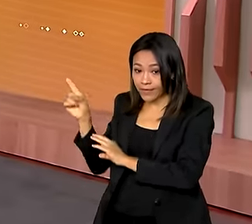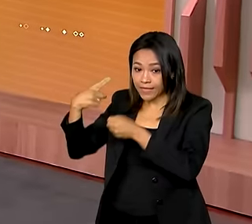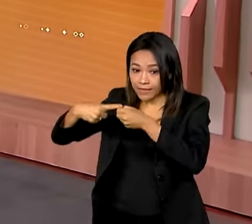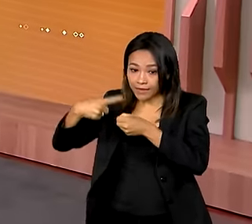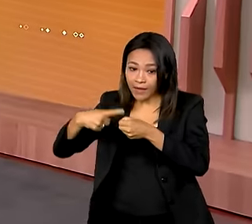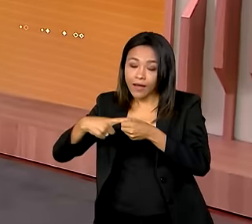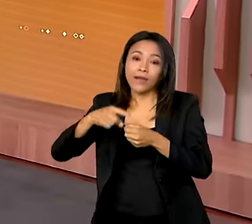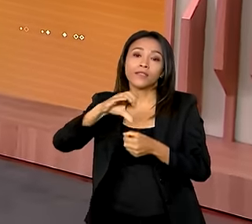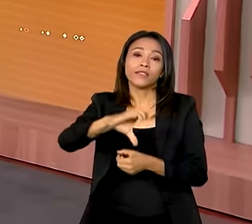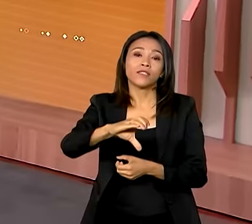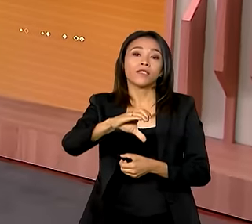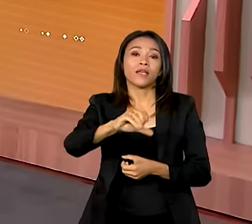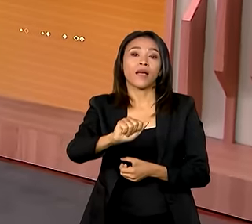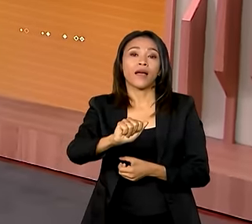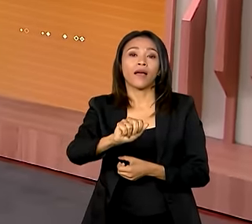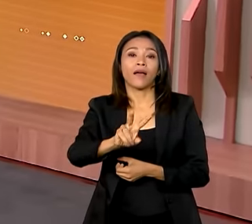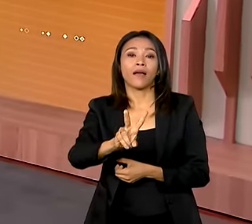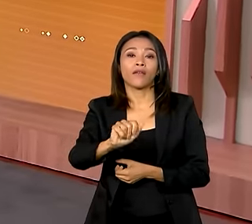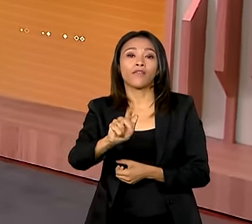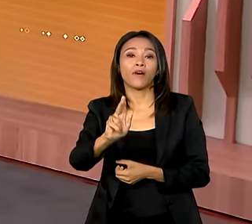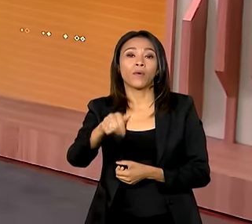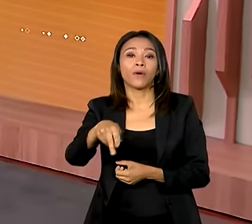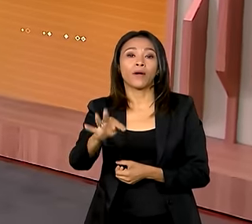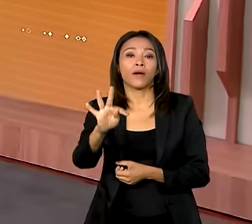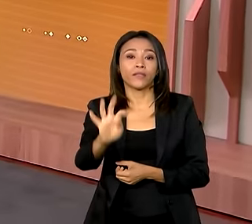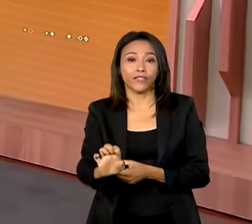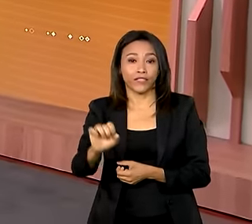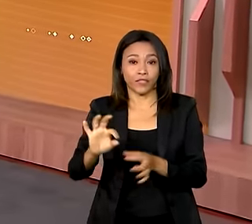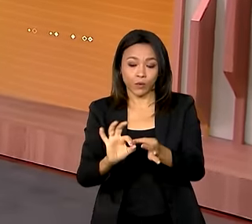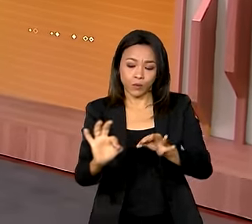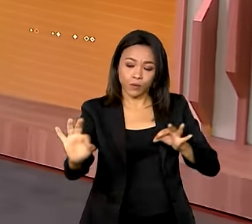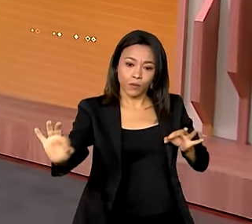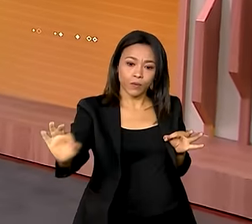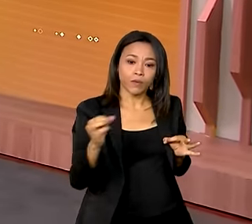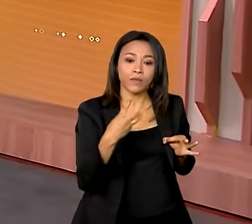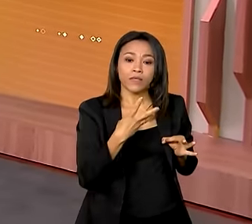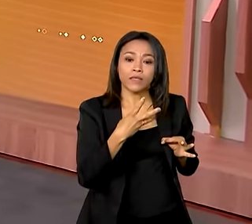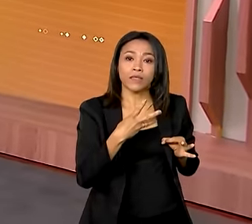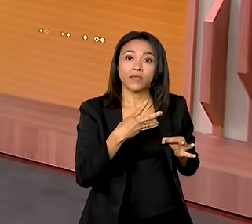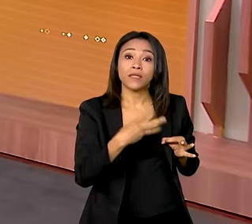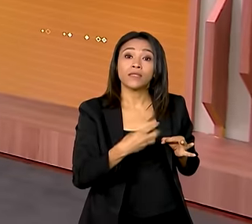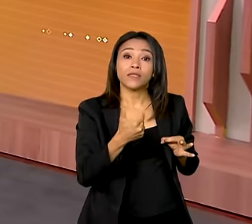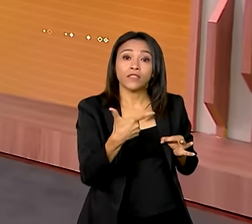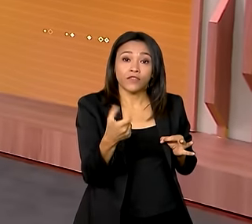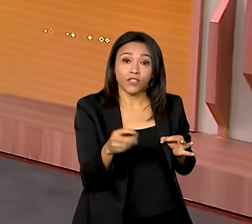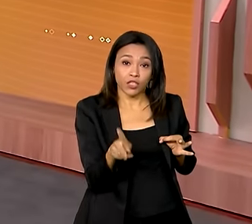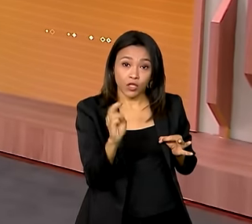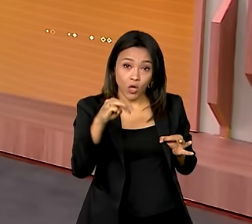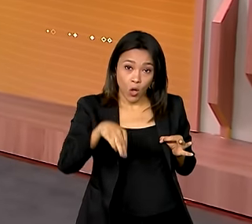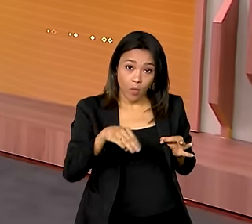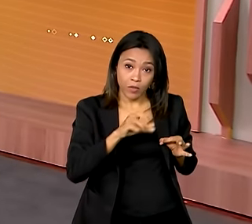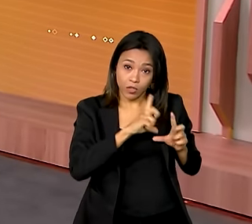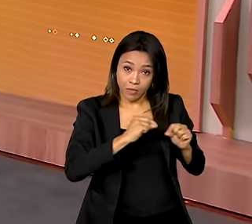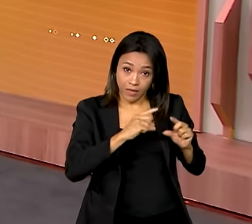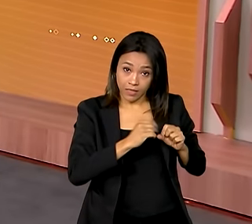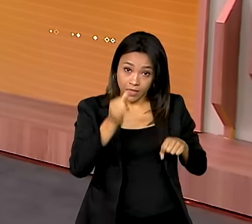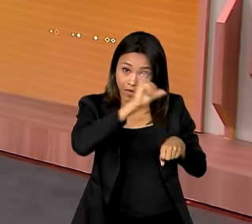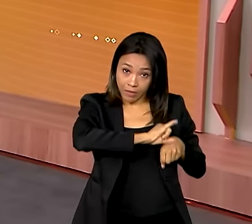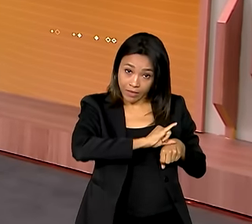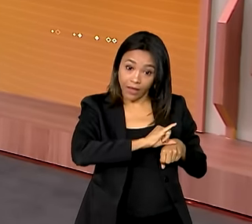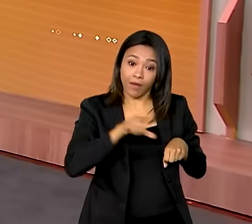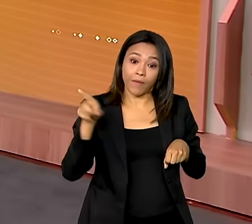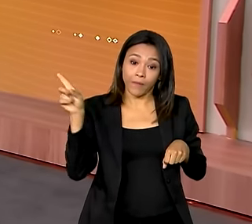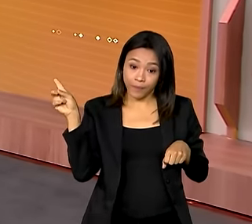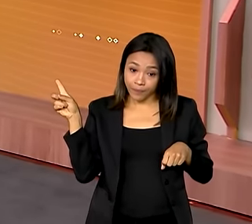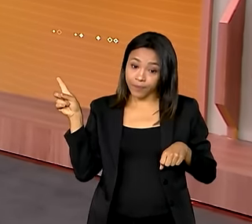fica em Goiás, no norte de Goiás, a cerca de 320 quilômetros aqui de Brasília e a 500 quilômetros de Goiânia.